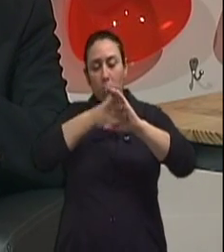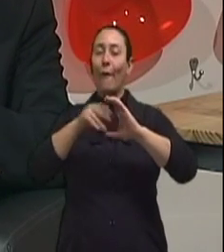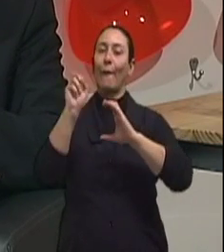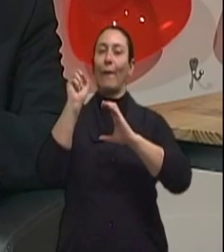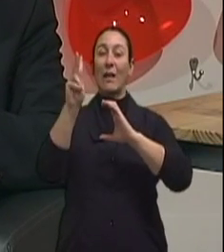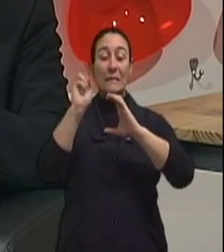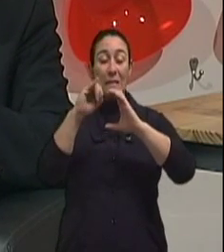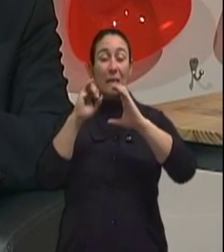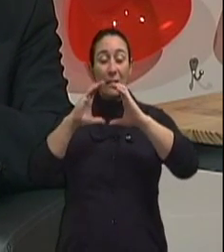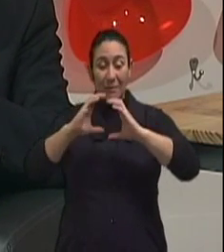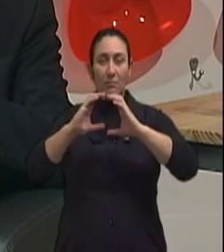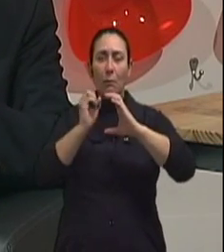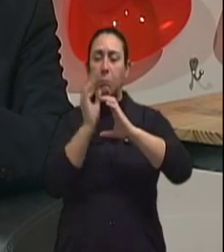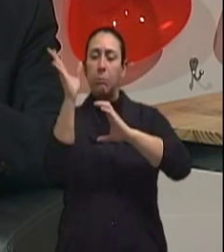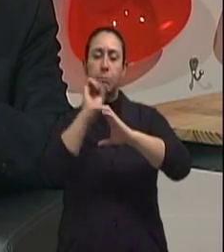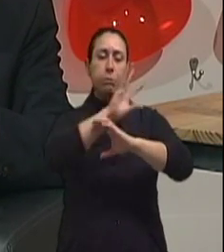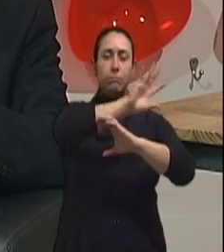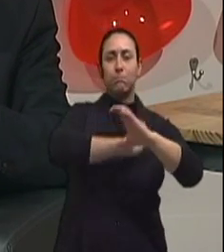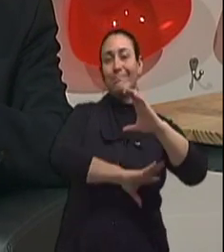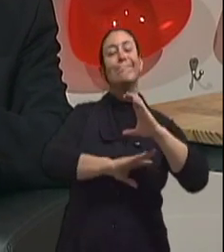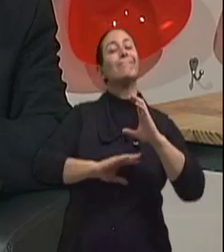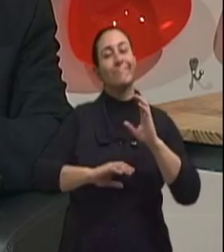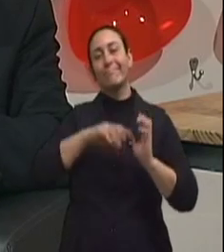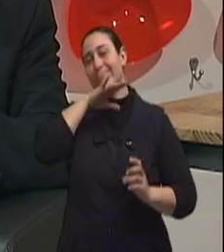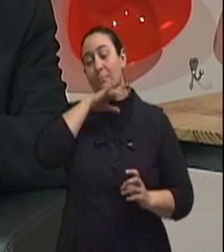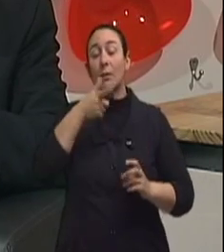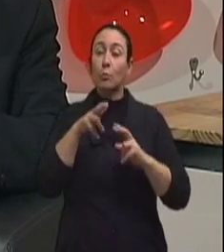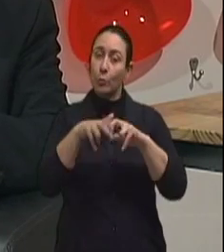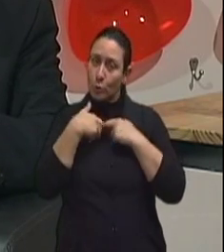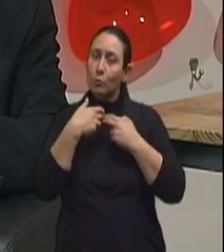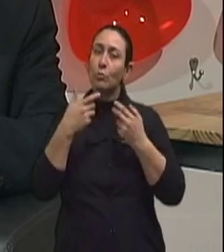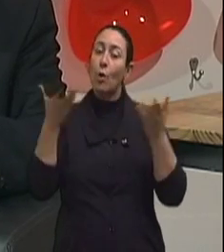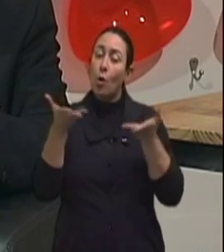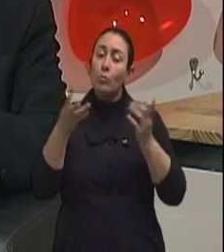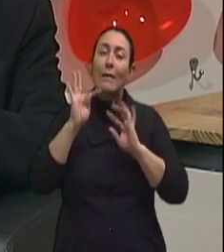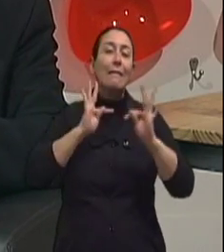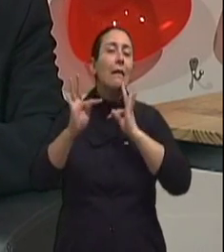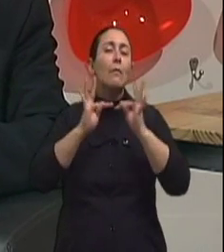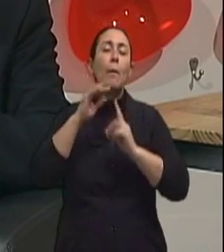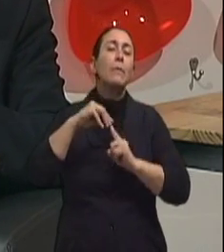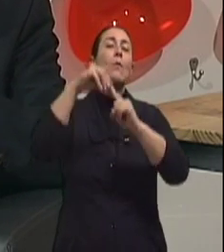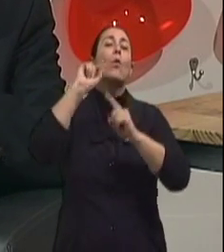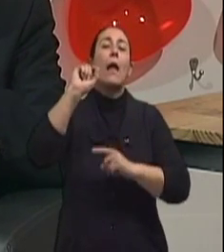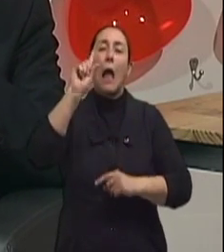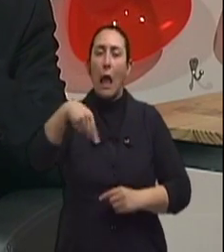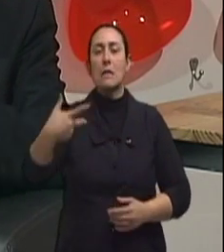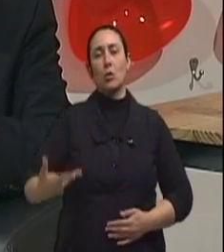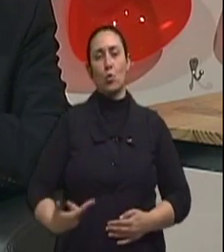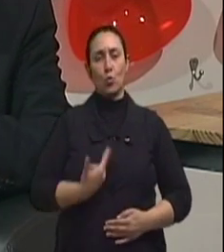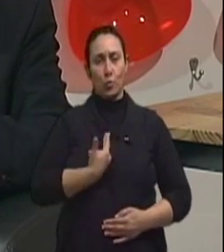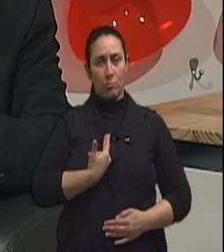E aí, hoje ainda, o principal tratamento é com a cirurgia. O que mudou é que não é mais